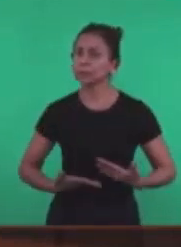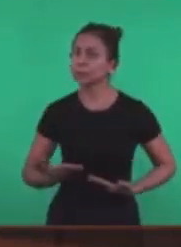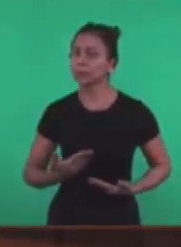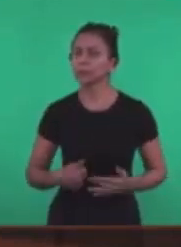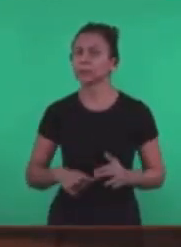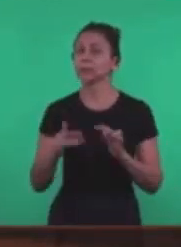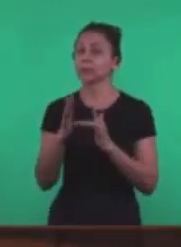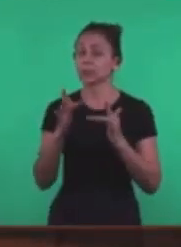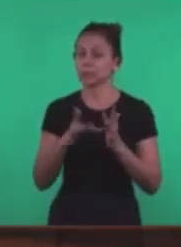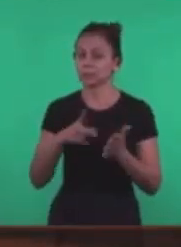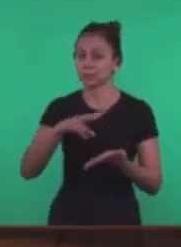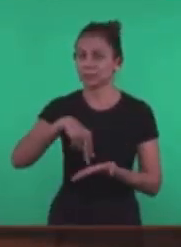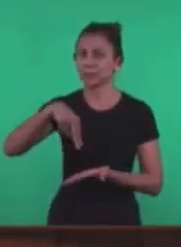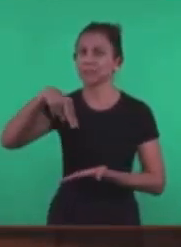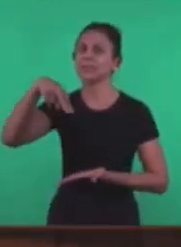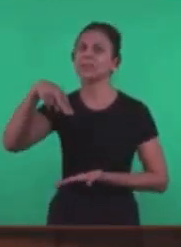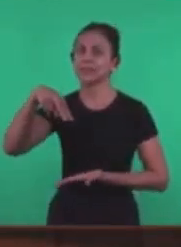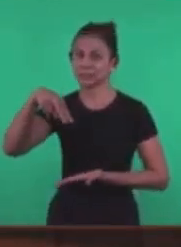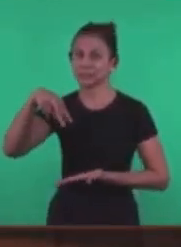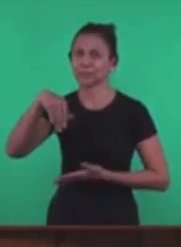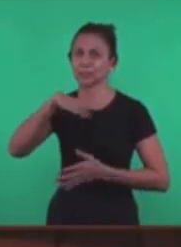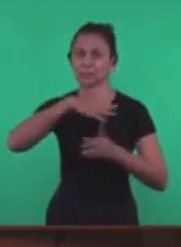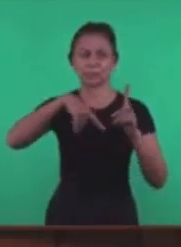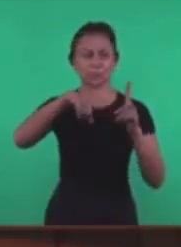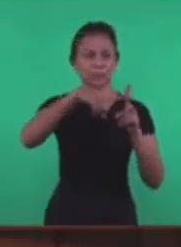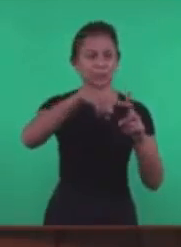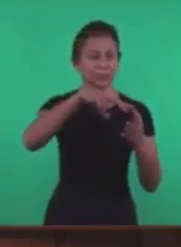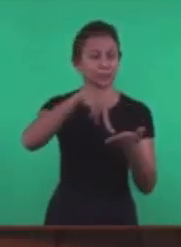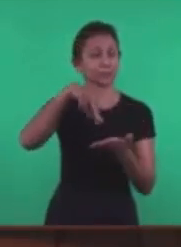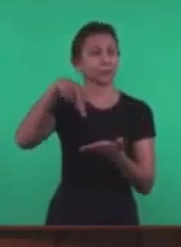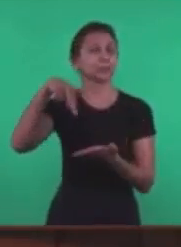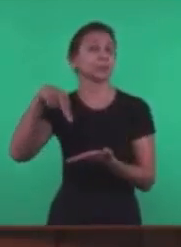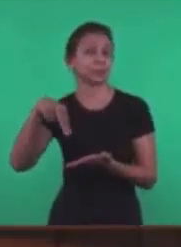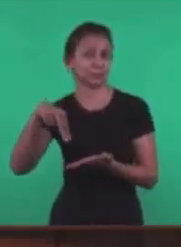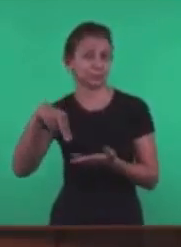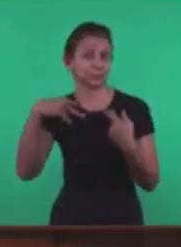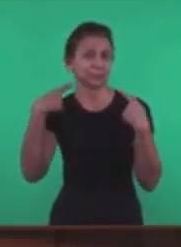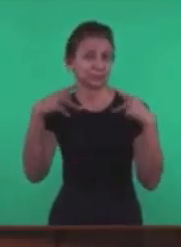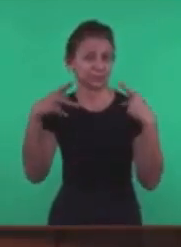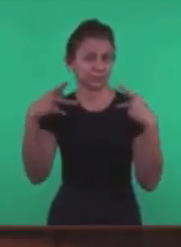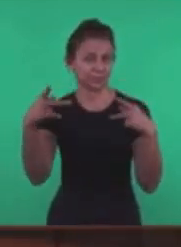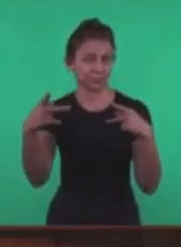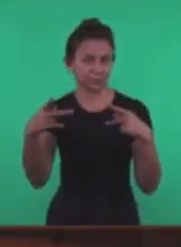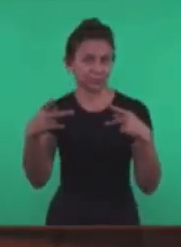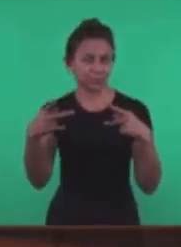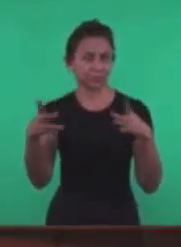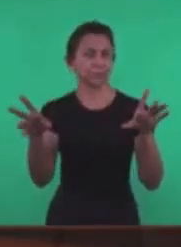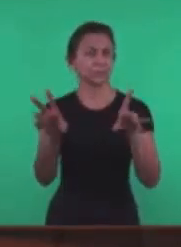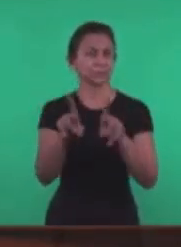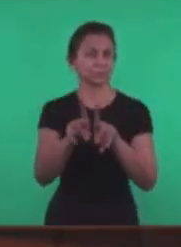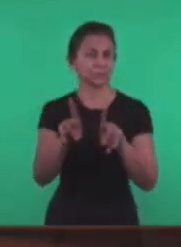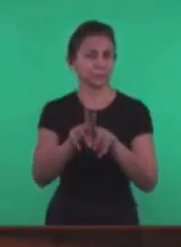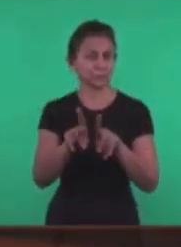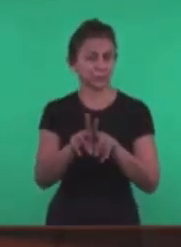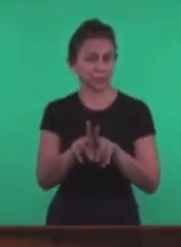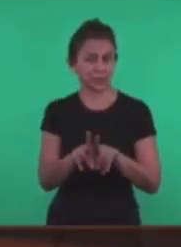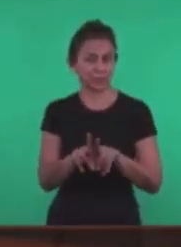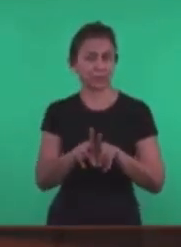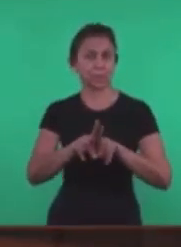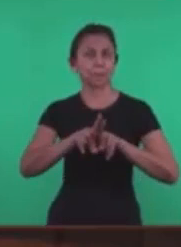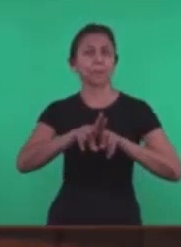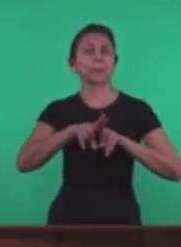Havia ressuscitado Dos mortos E que Da mesma forma Como Jesus